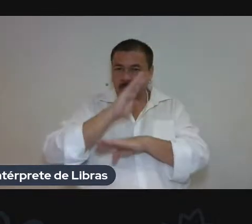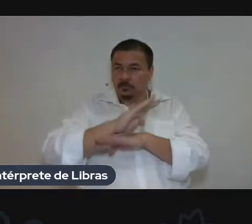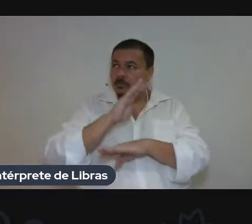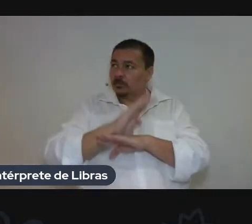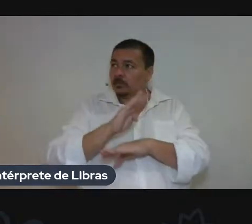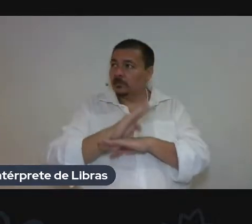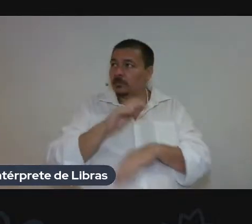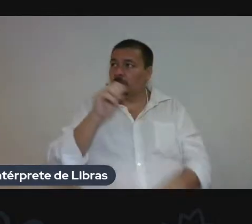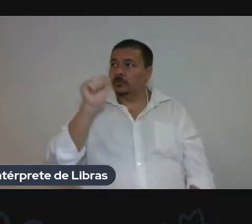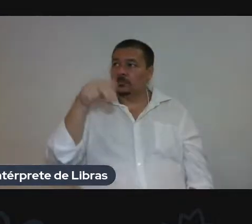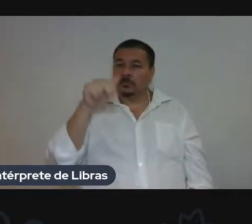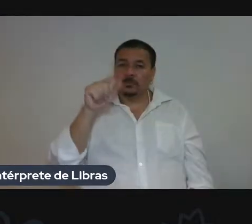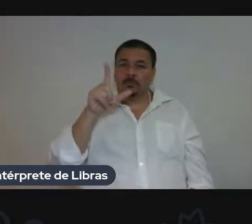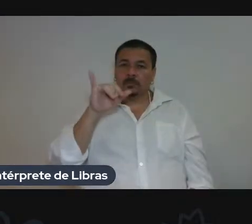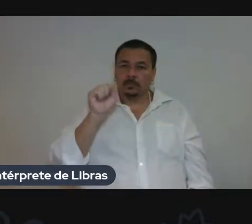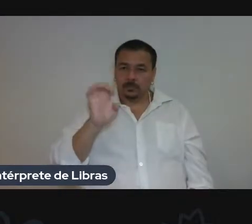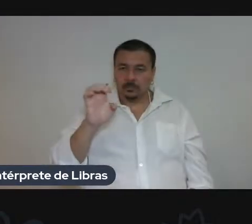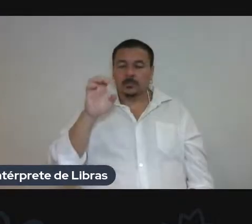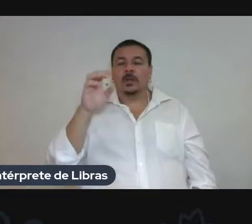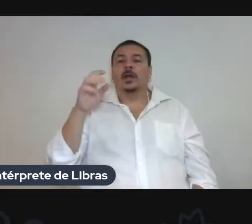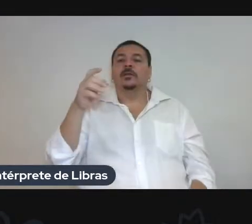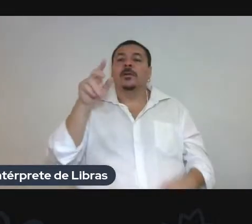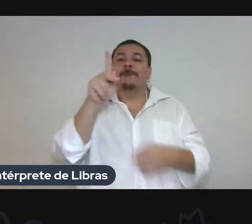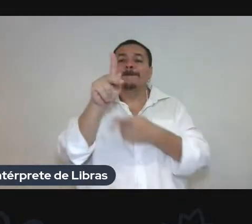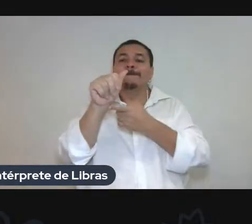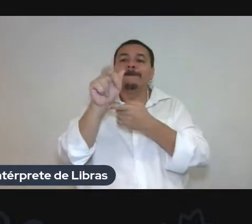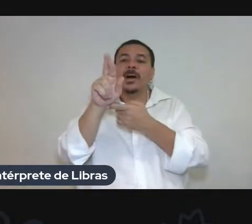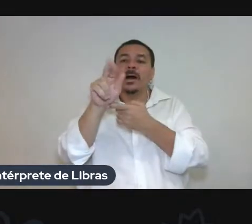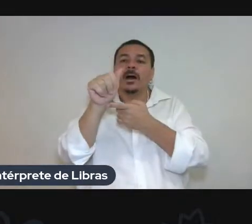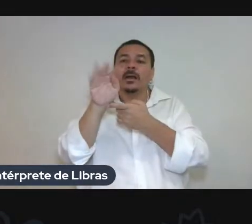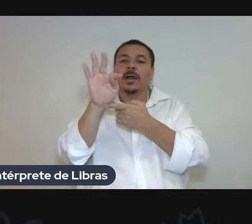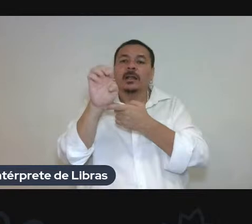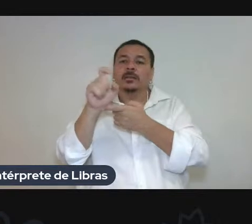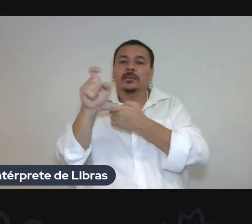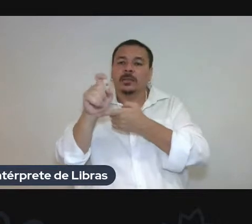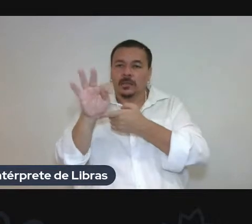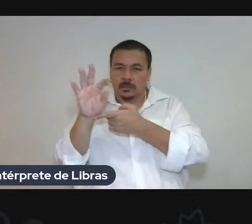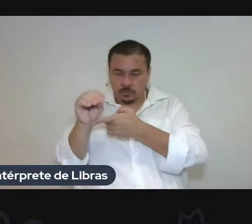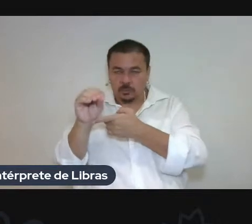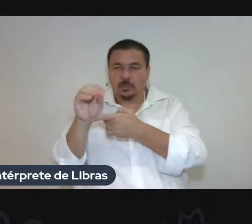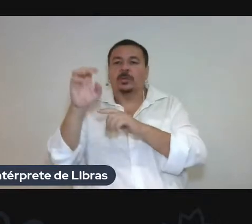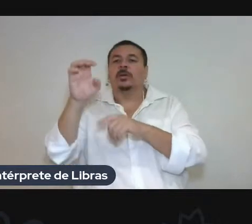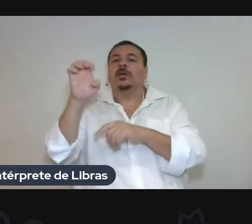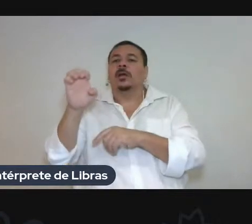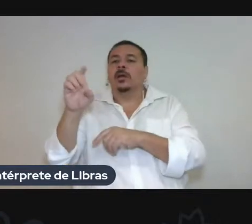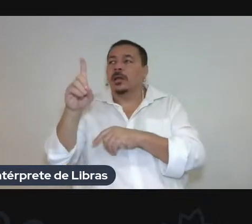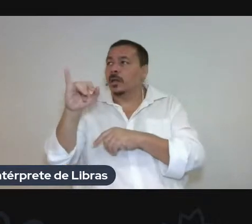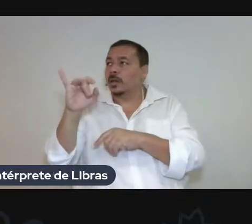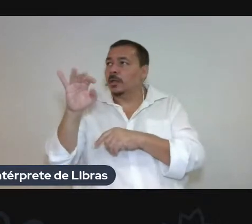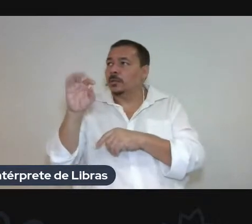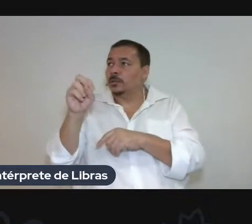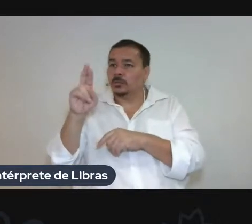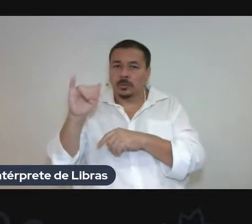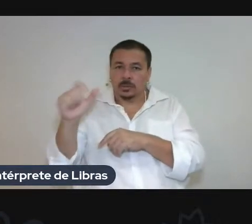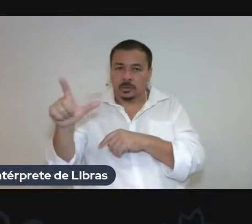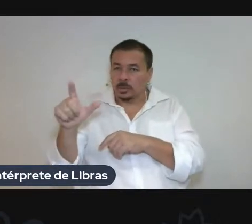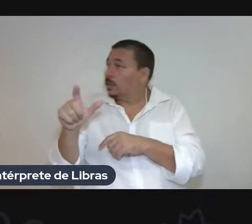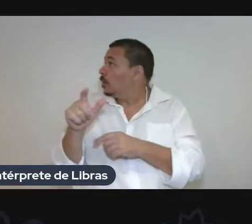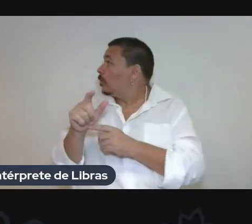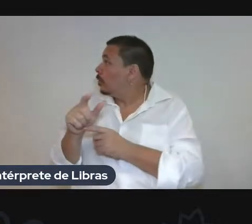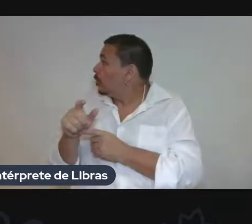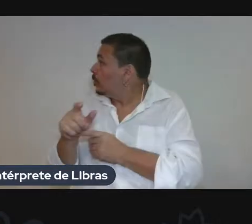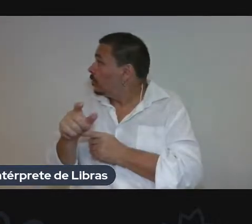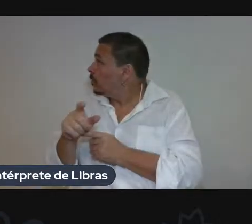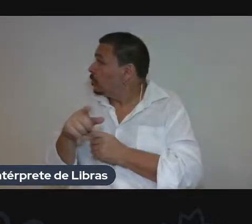análise dos para-textos editoriais das novas traduções brasileiras de Dr. Hans Rheimschen de Sigmund de